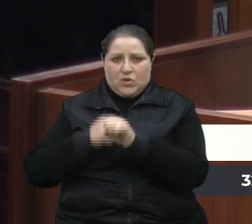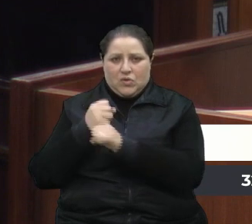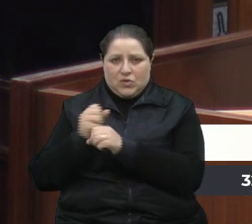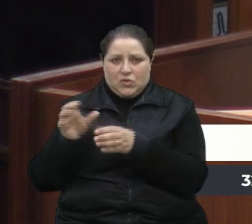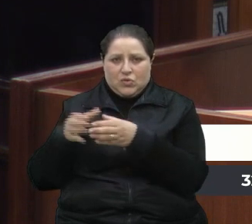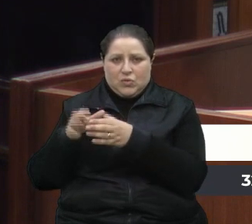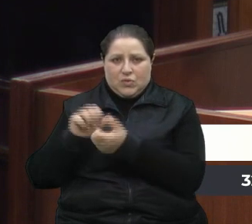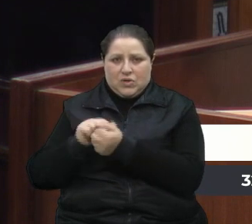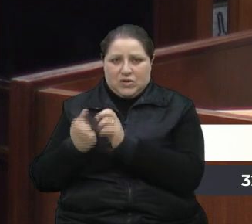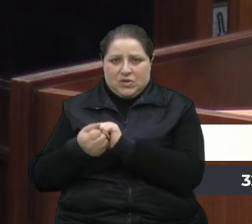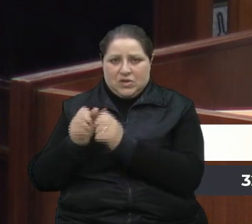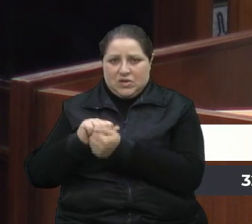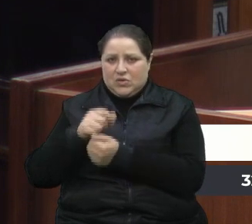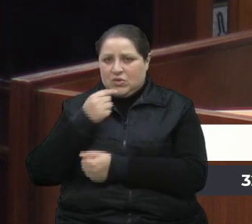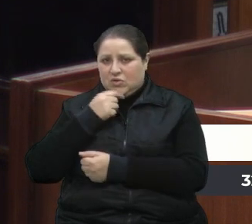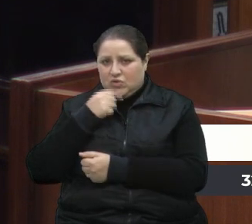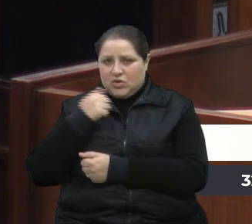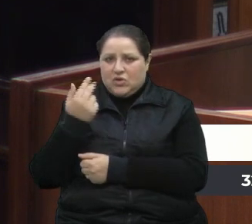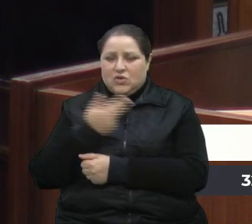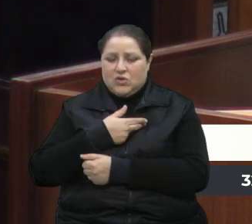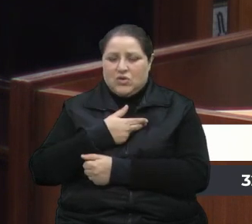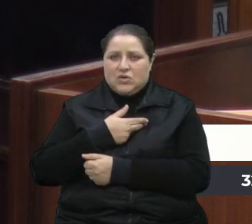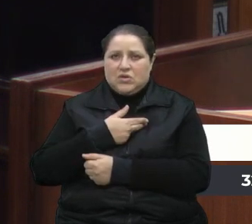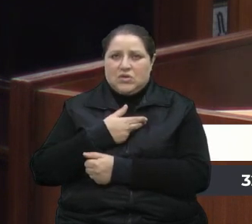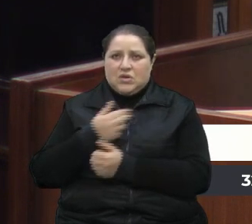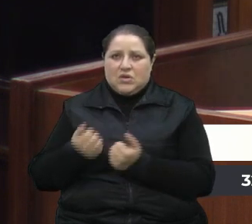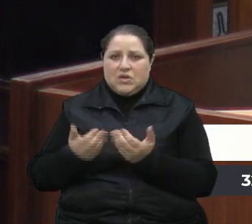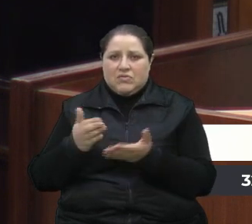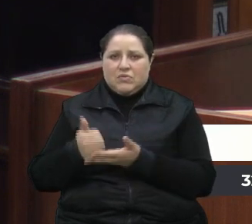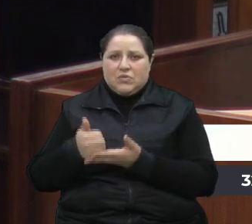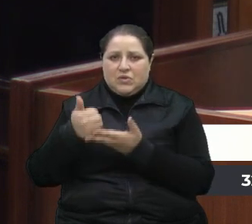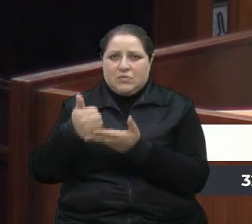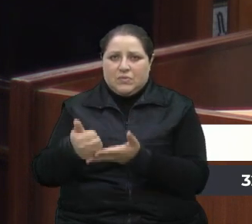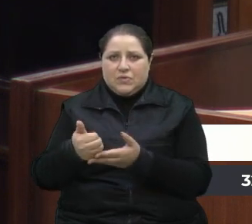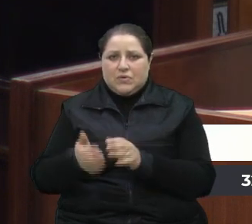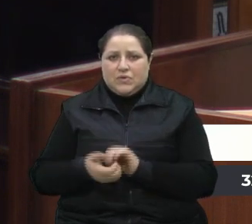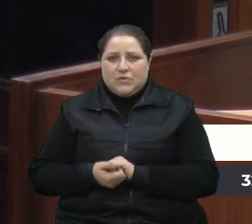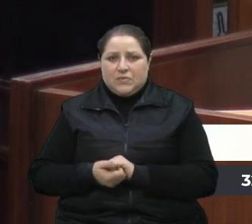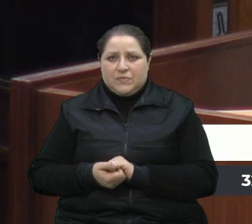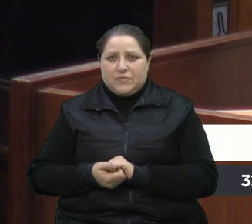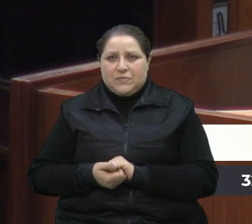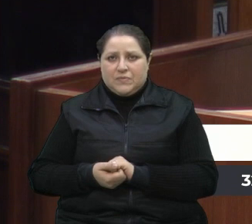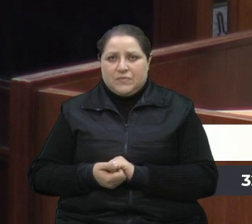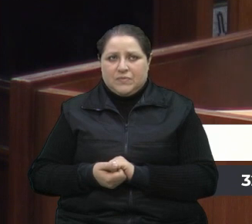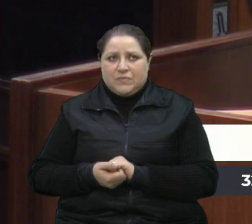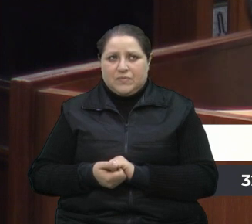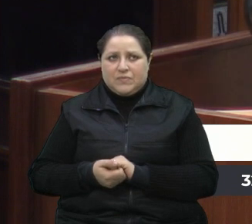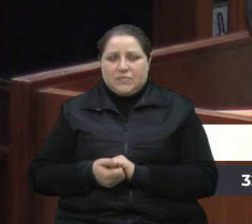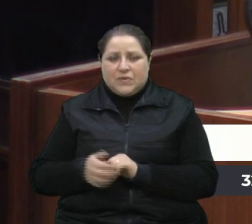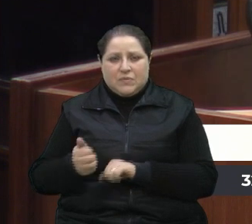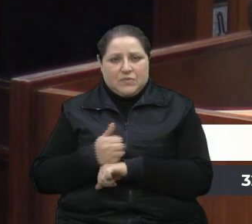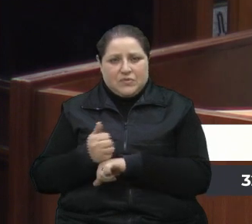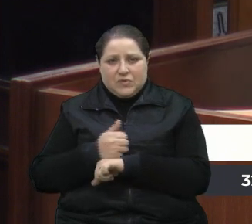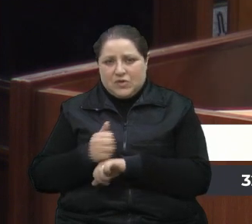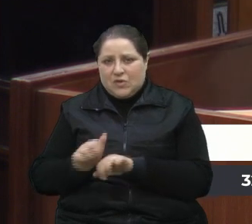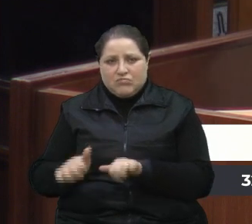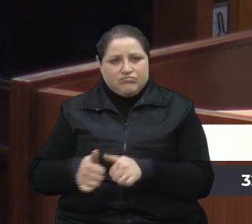caxiense, a gente dava de suporte, de aperfeiçoamento do